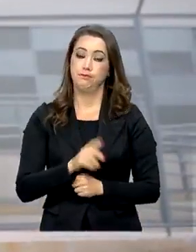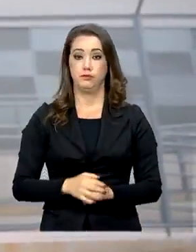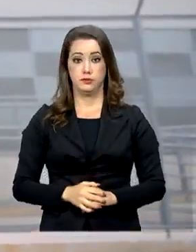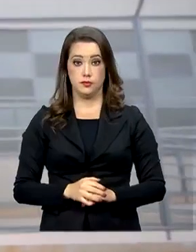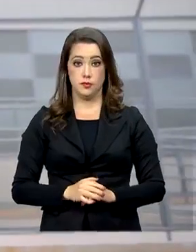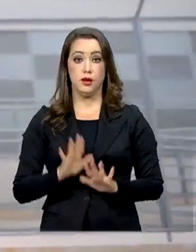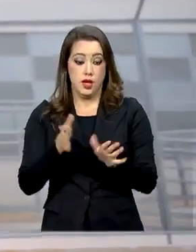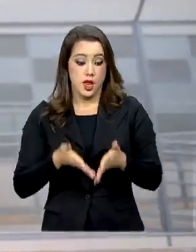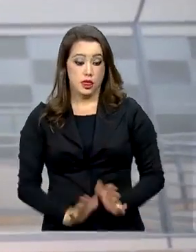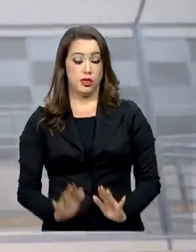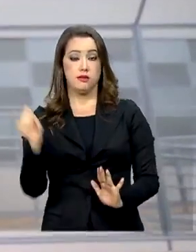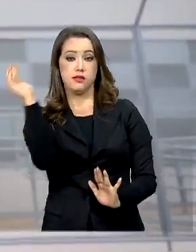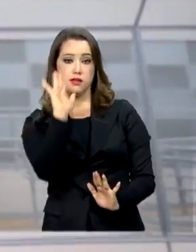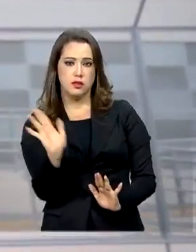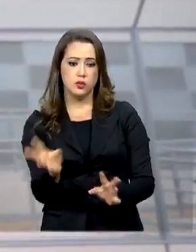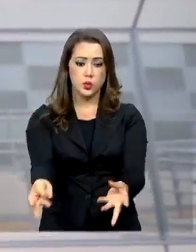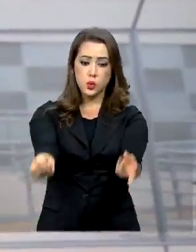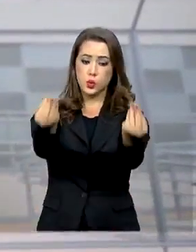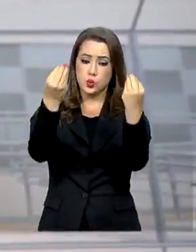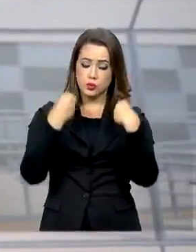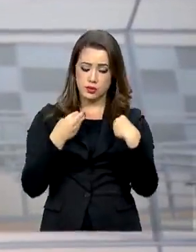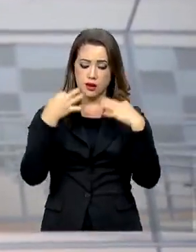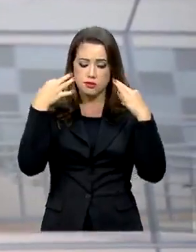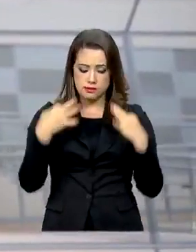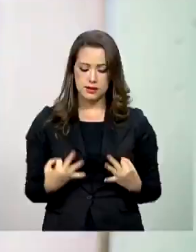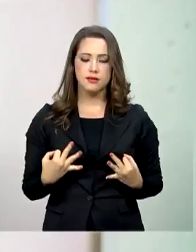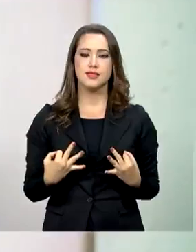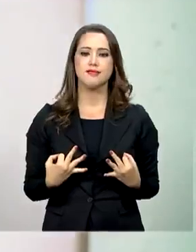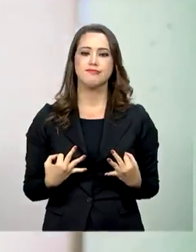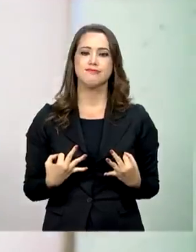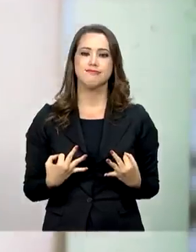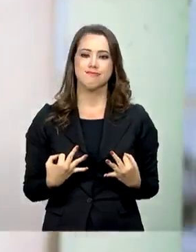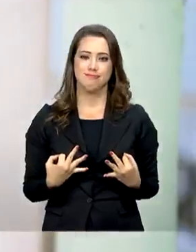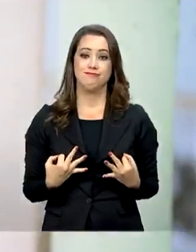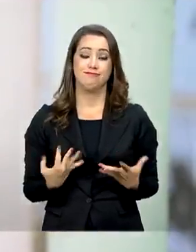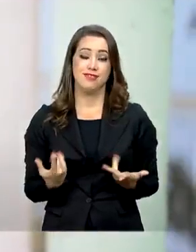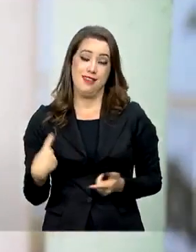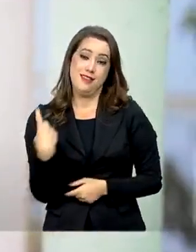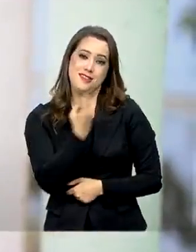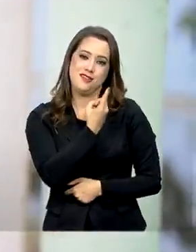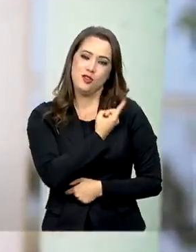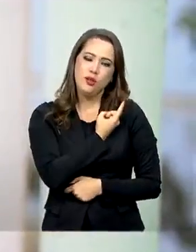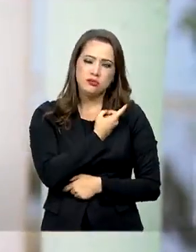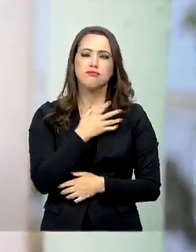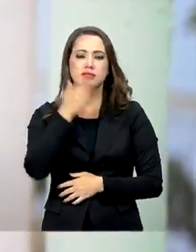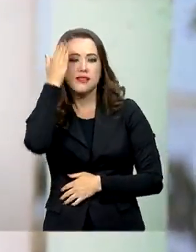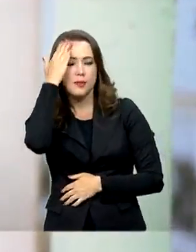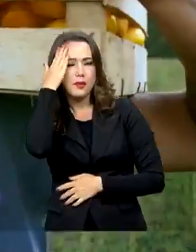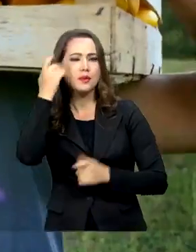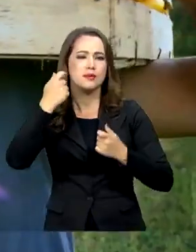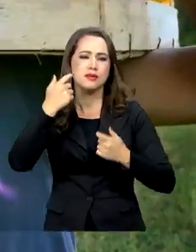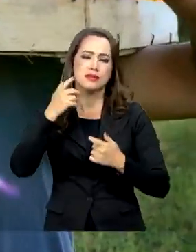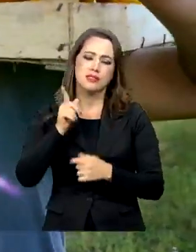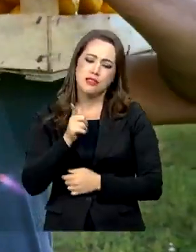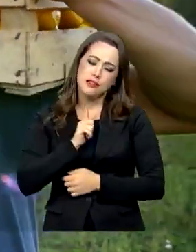Nascer brasileiro nos dá a firmeza de ser. Nos acostumamos a viver desafios.